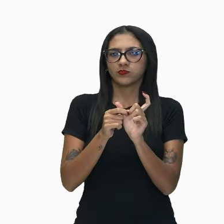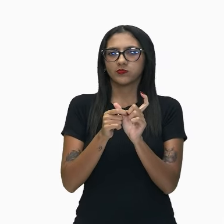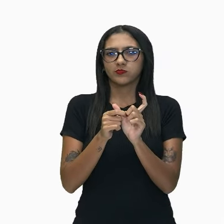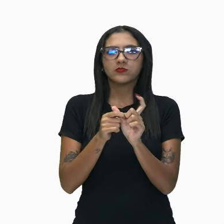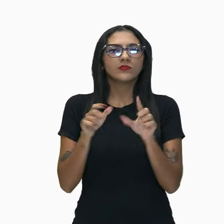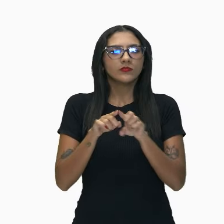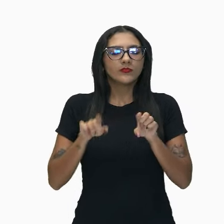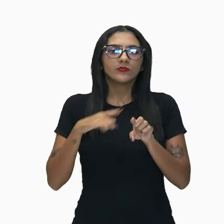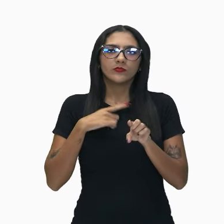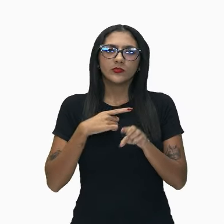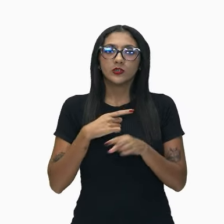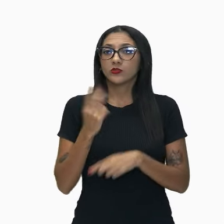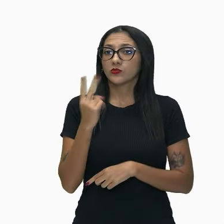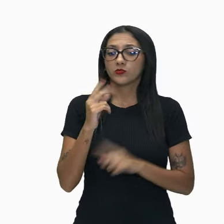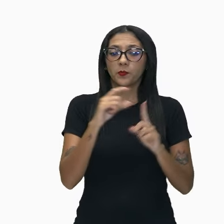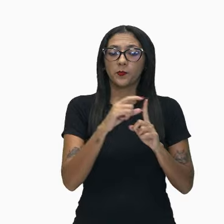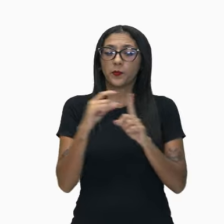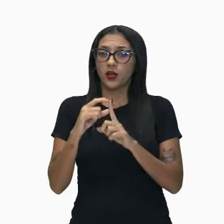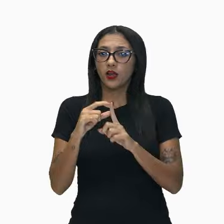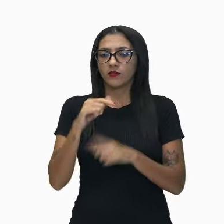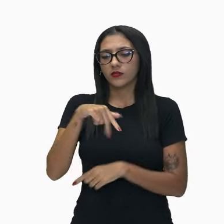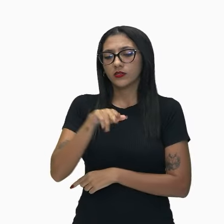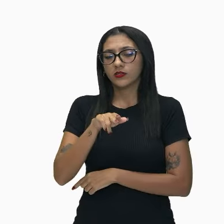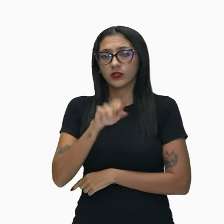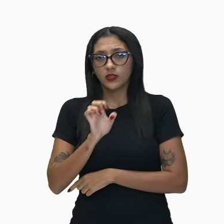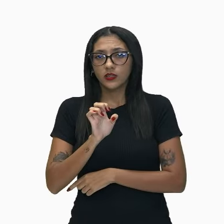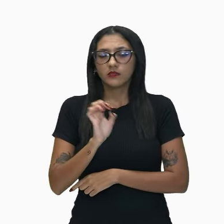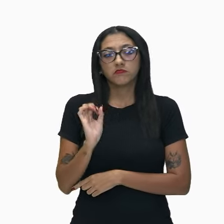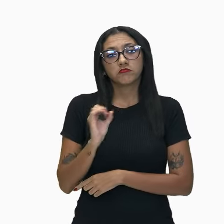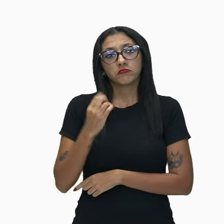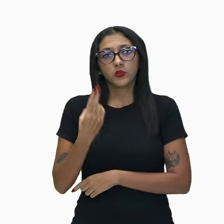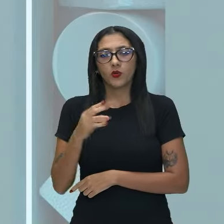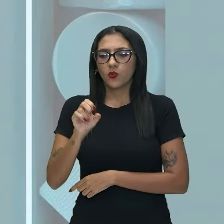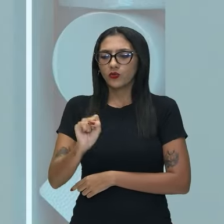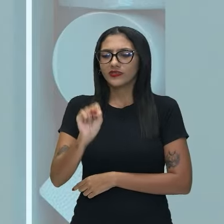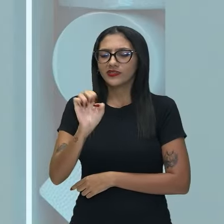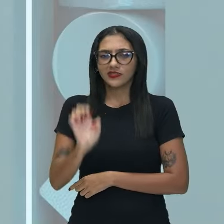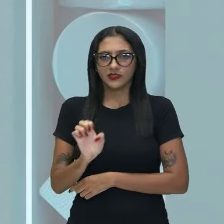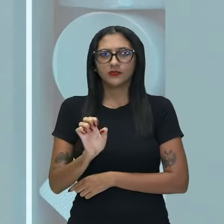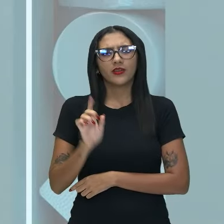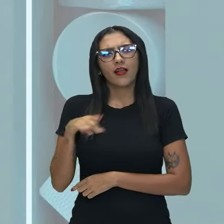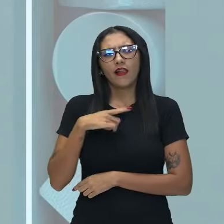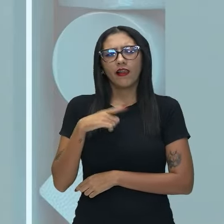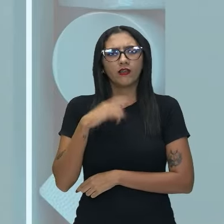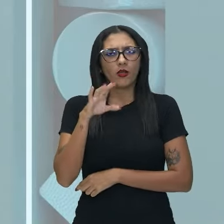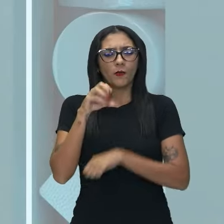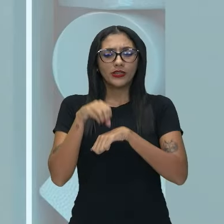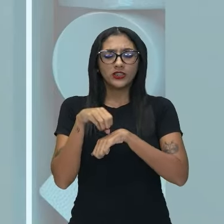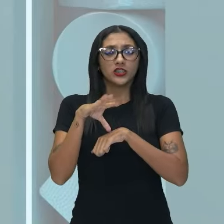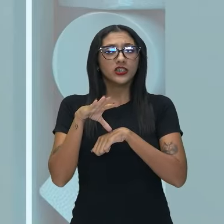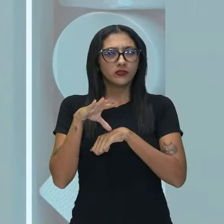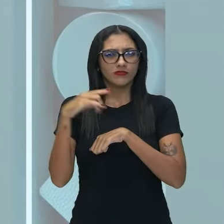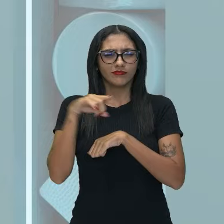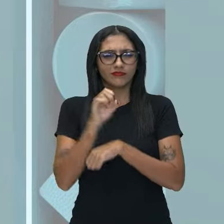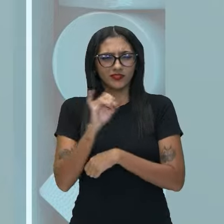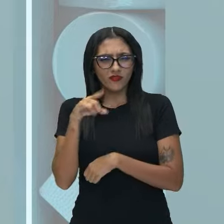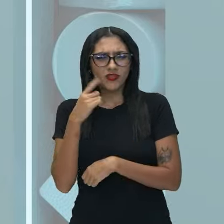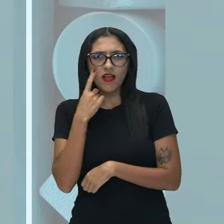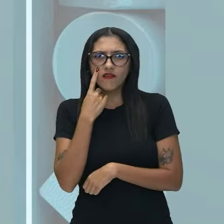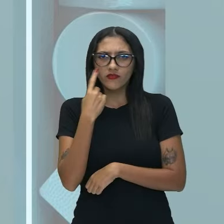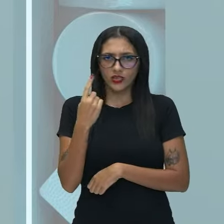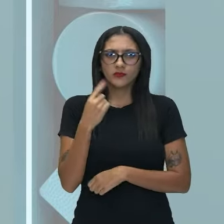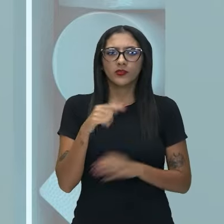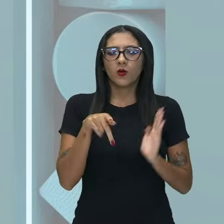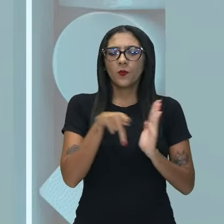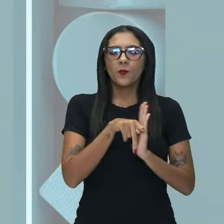que e o sim, então, é quase que como uma dica, um mapa pra você, quando está diante ali do período